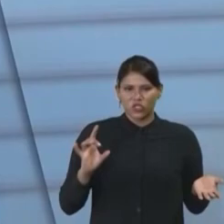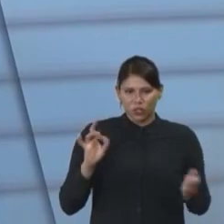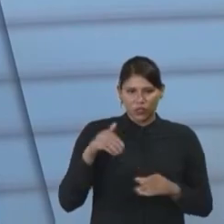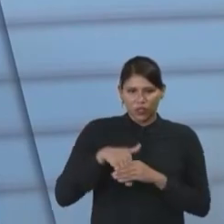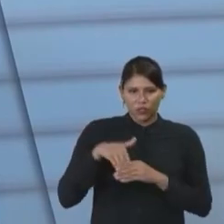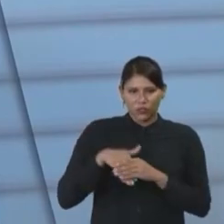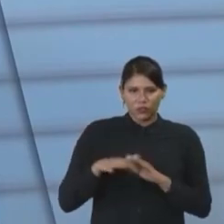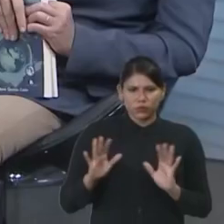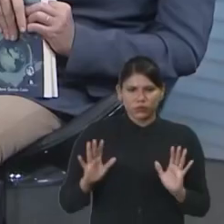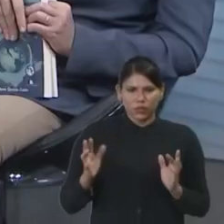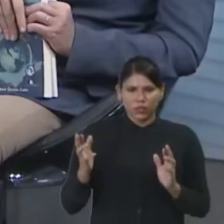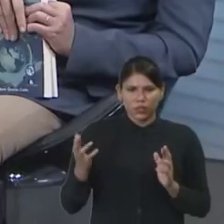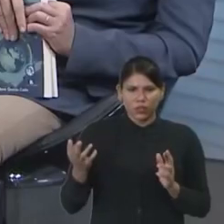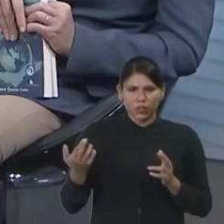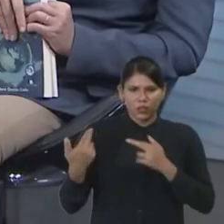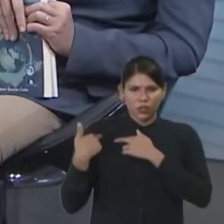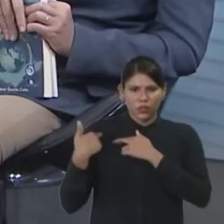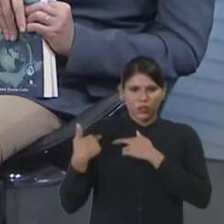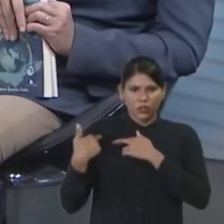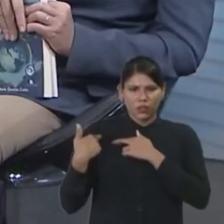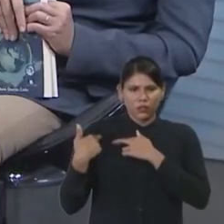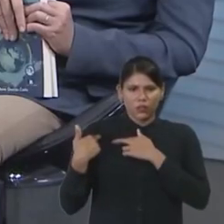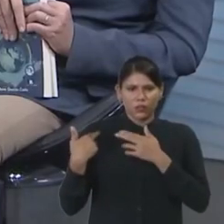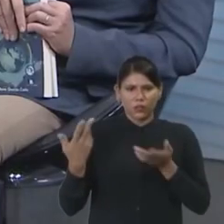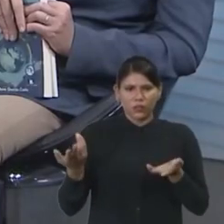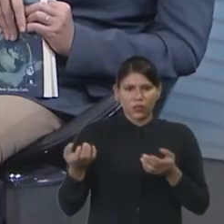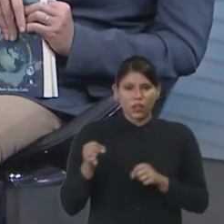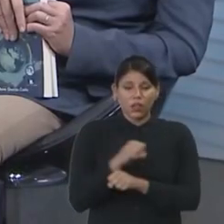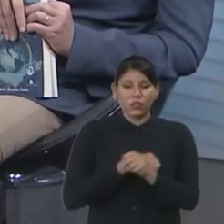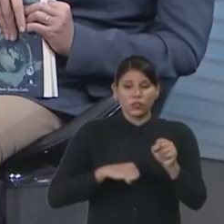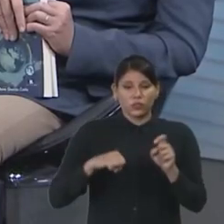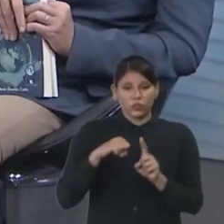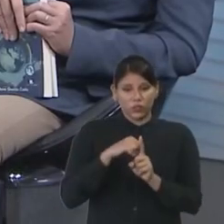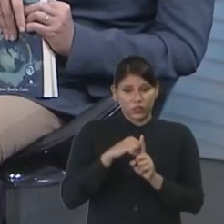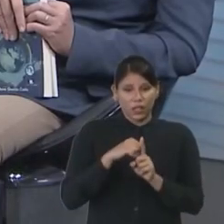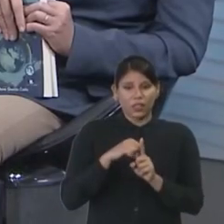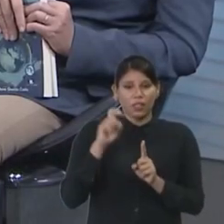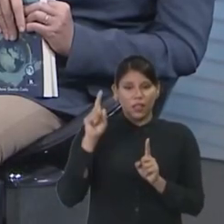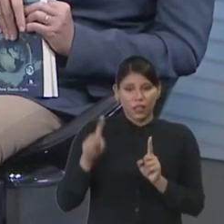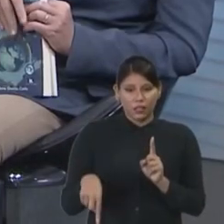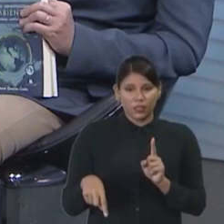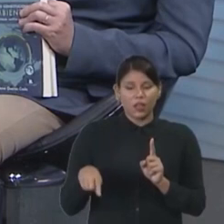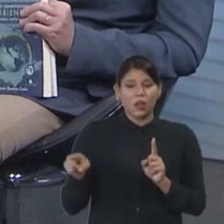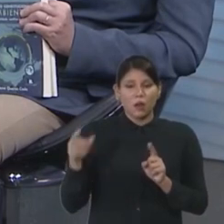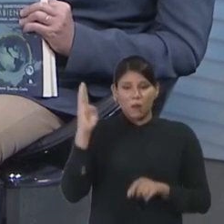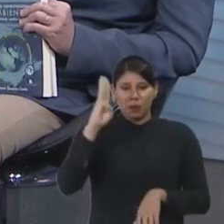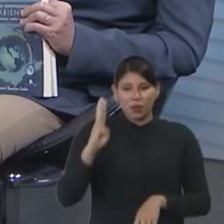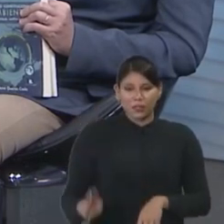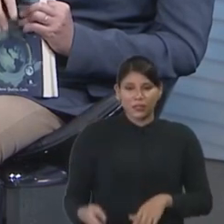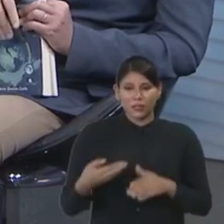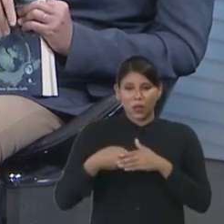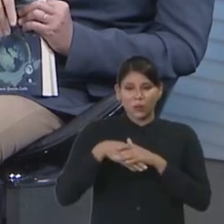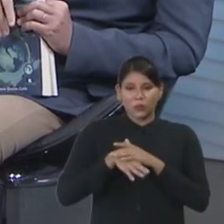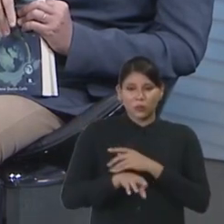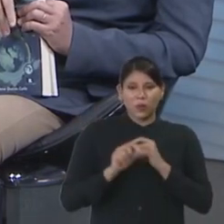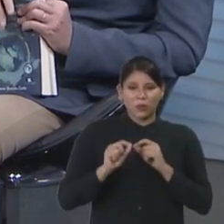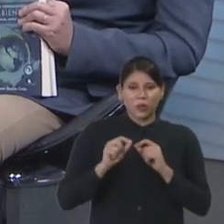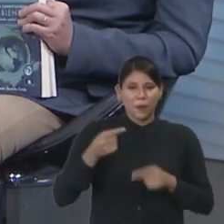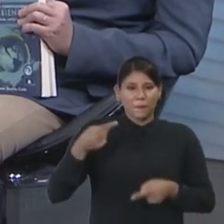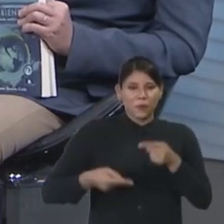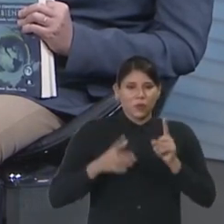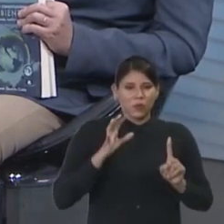de compromissos. Agora, a sociedade é que molda os políticos. O Brasil está muito acostumado em os políticos moldarem a sociedade,